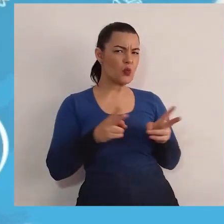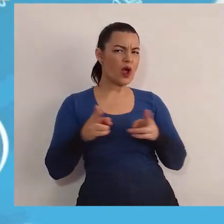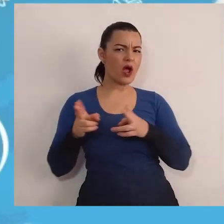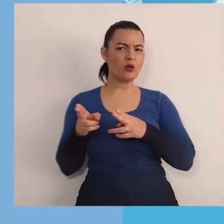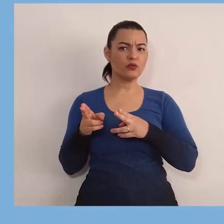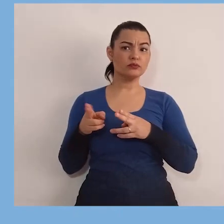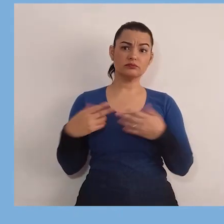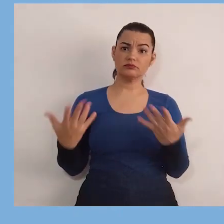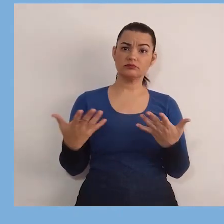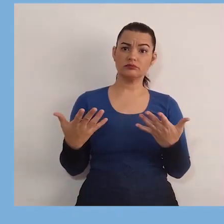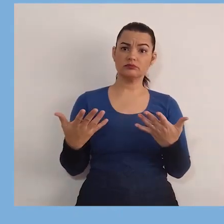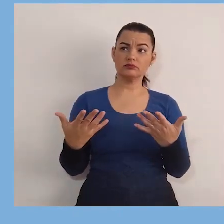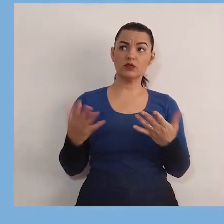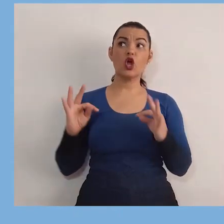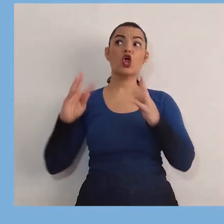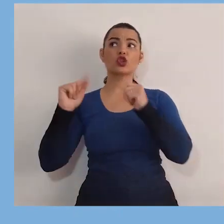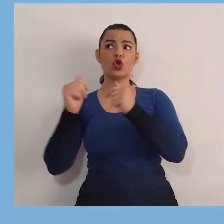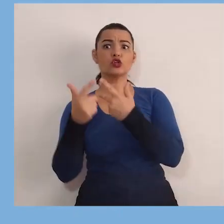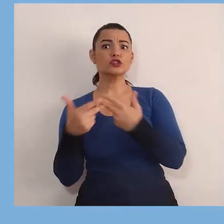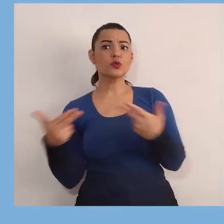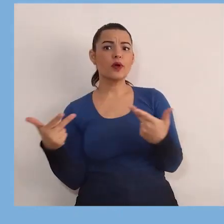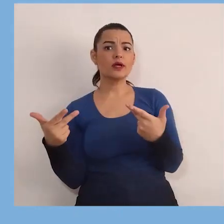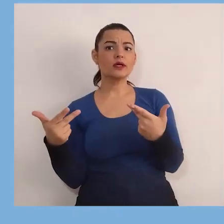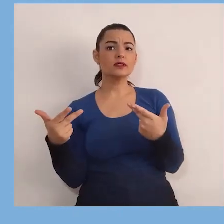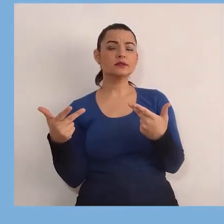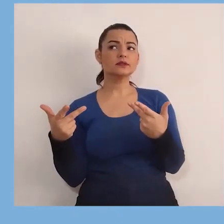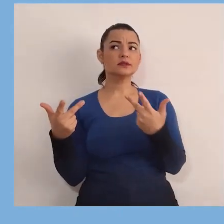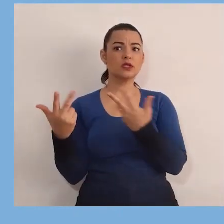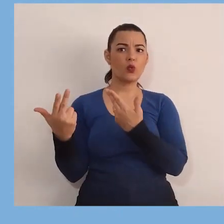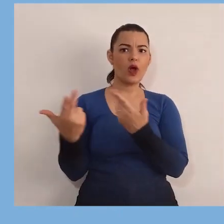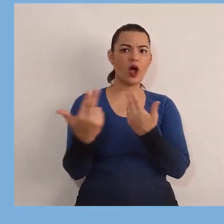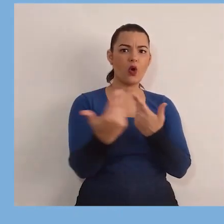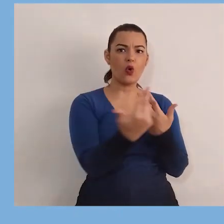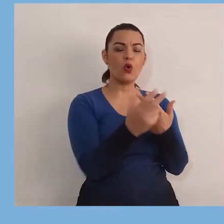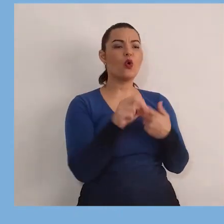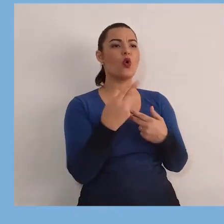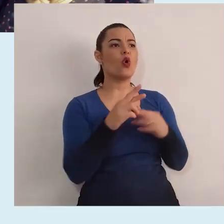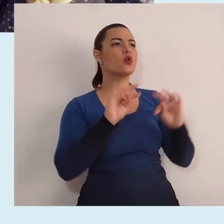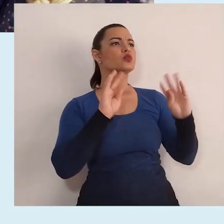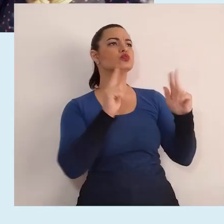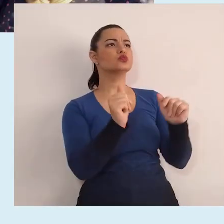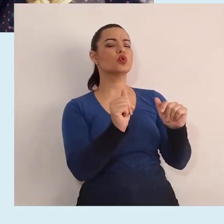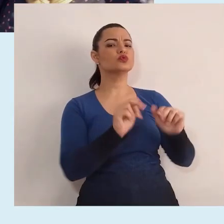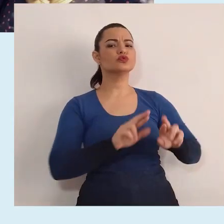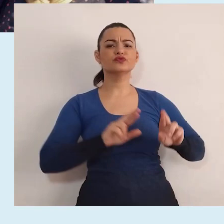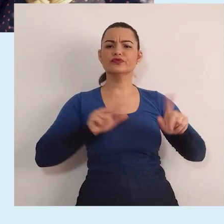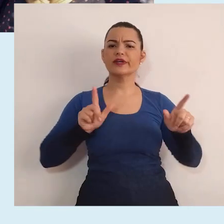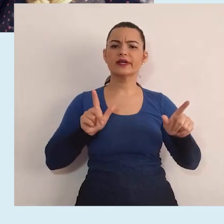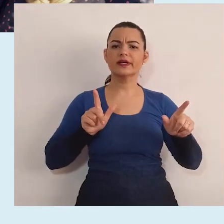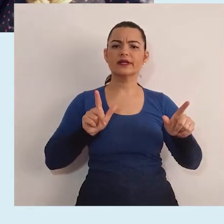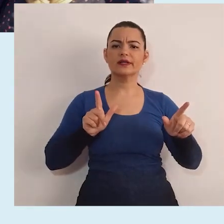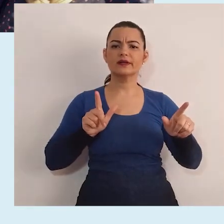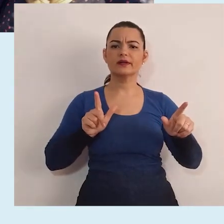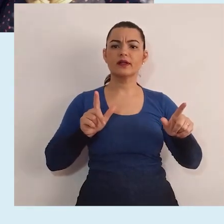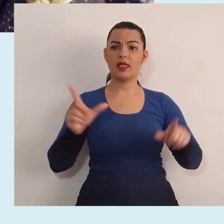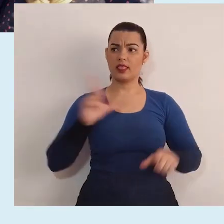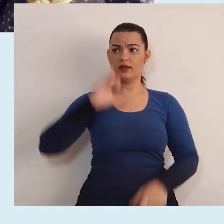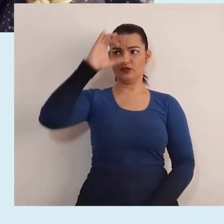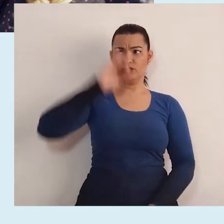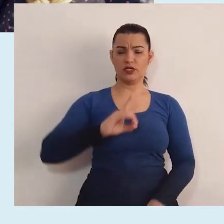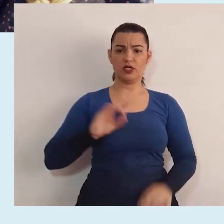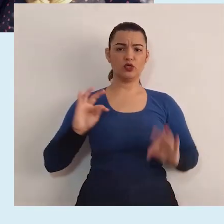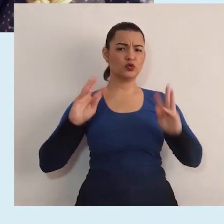iguais? Somos todos iguais ou somos diferentes? Temos os mesmos